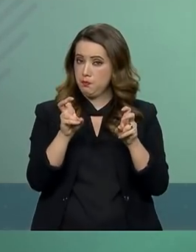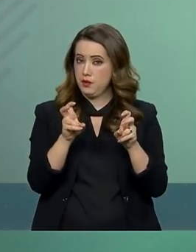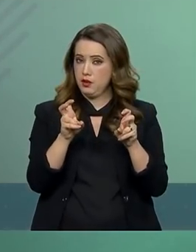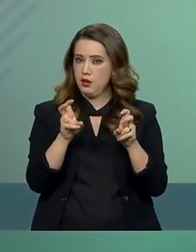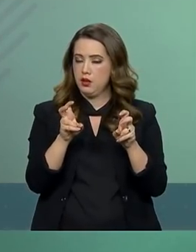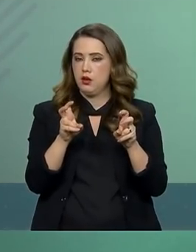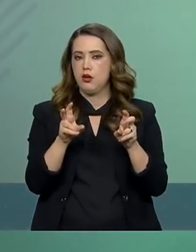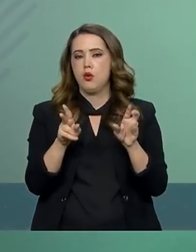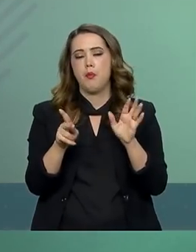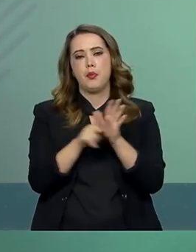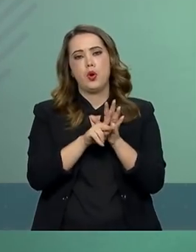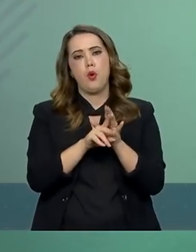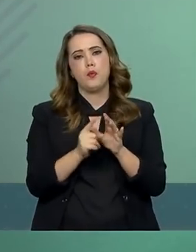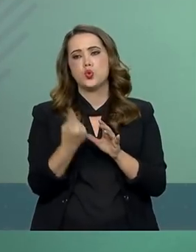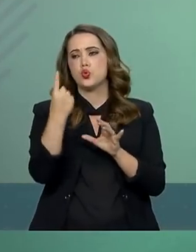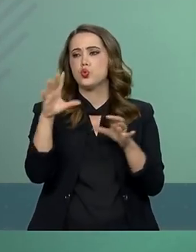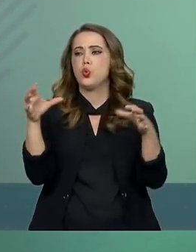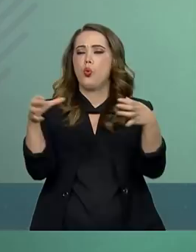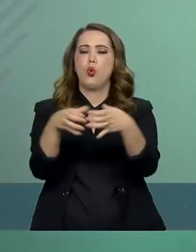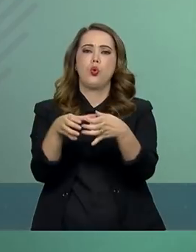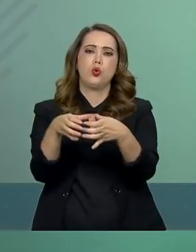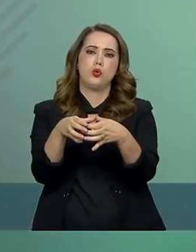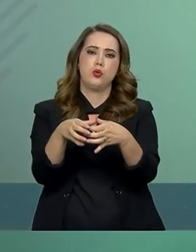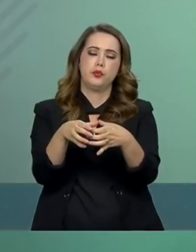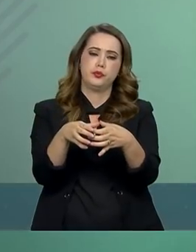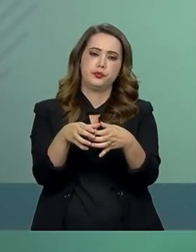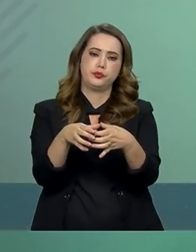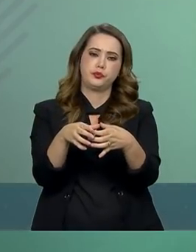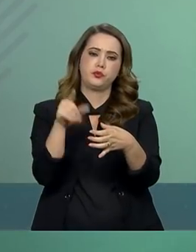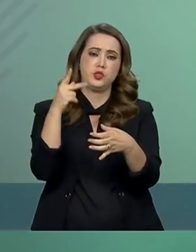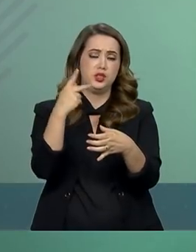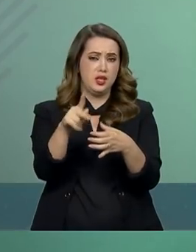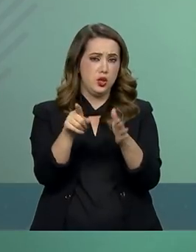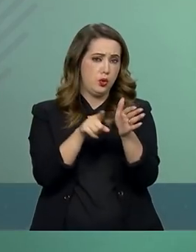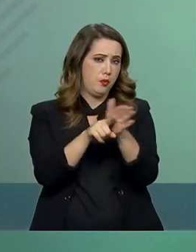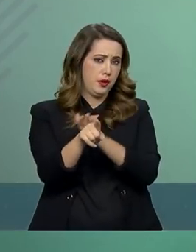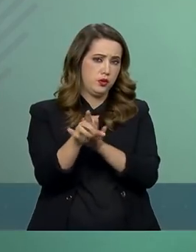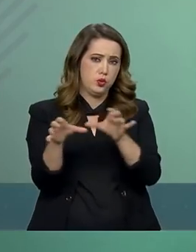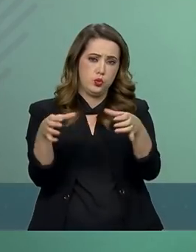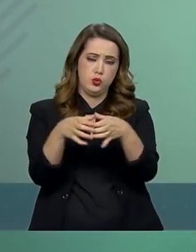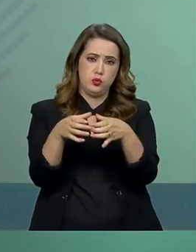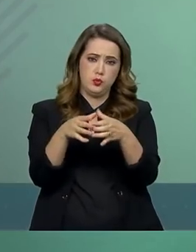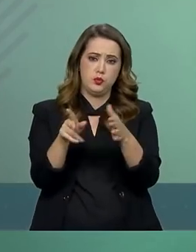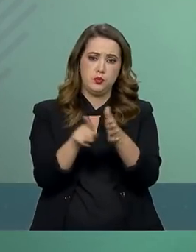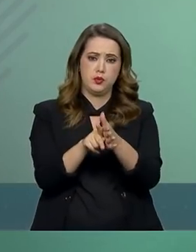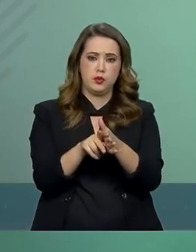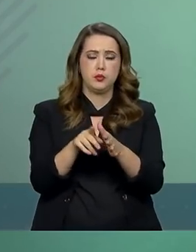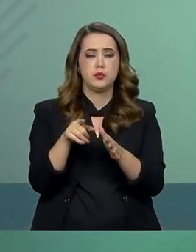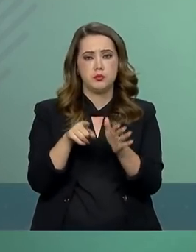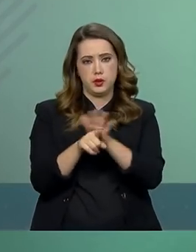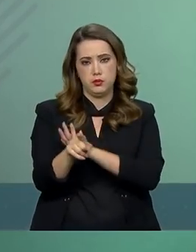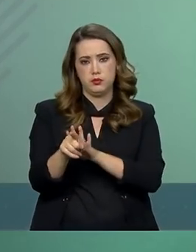assunto de interesse específico de um grupo, que a tua pergunta a esse grupo fosse direcionada.